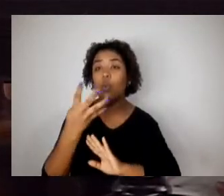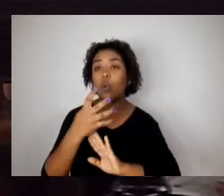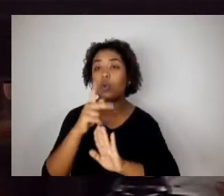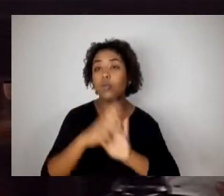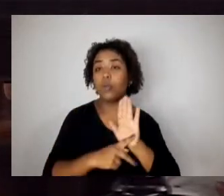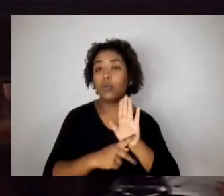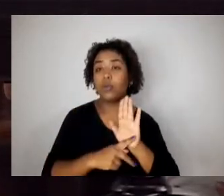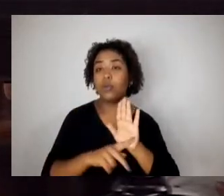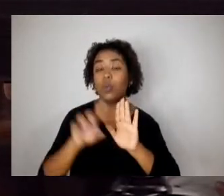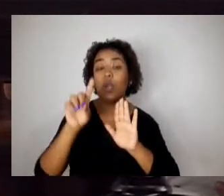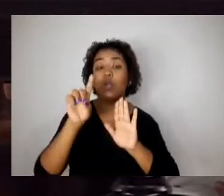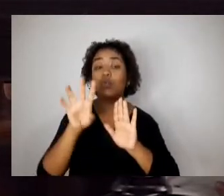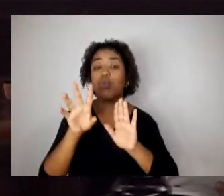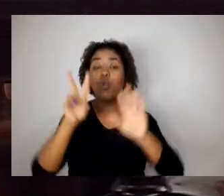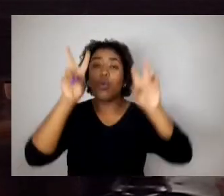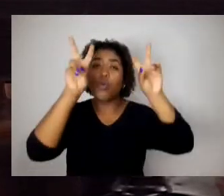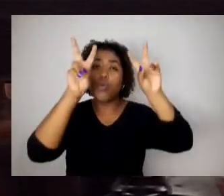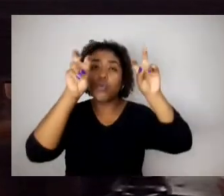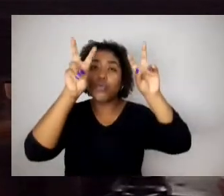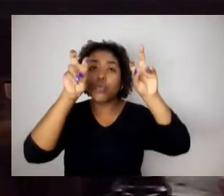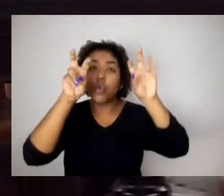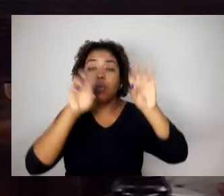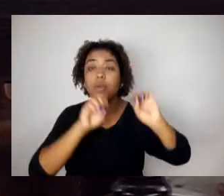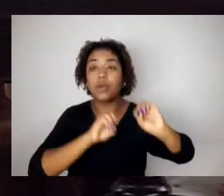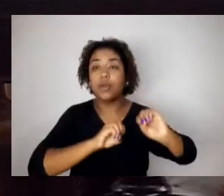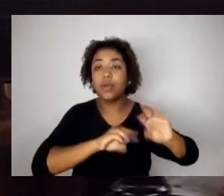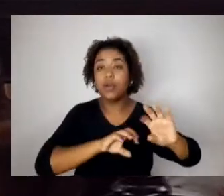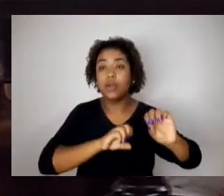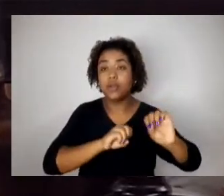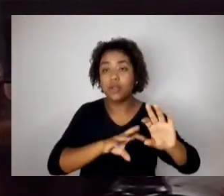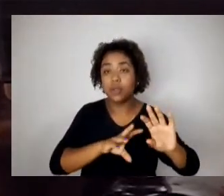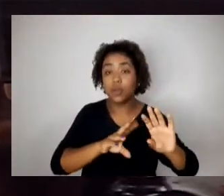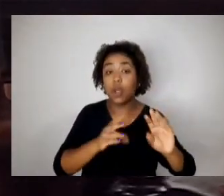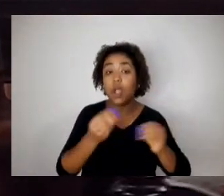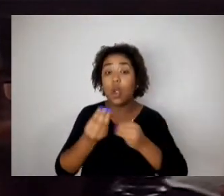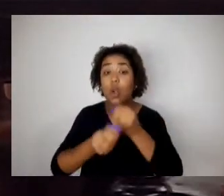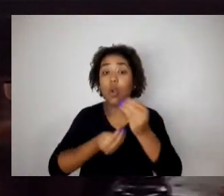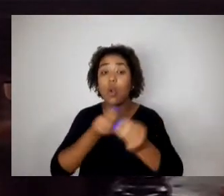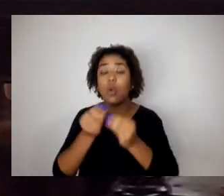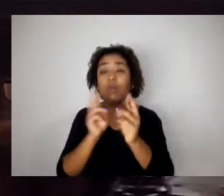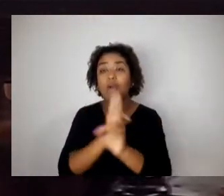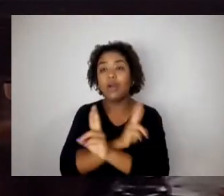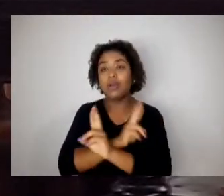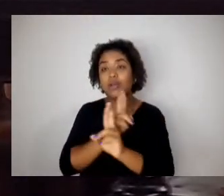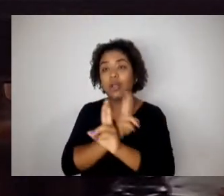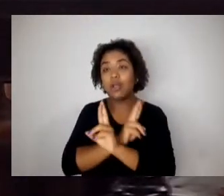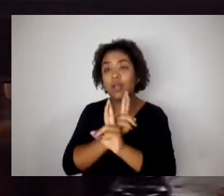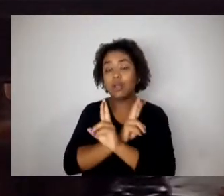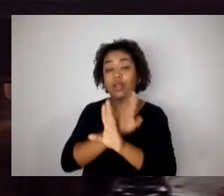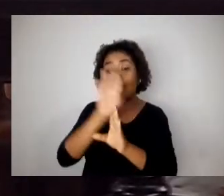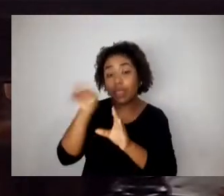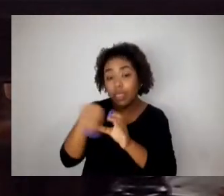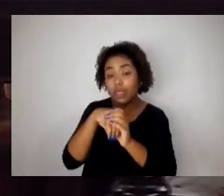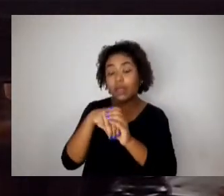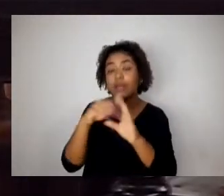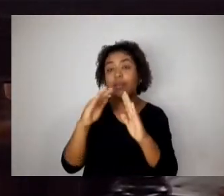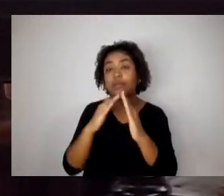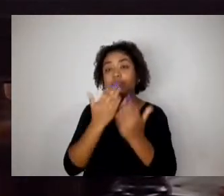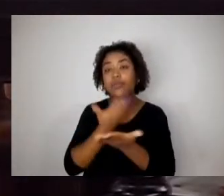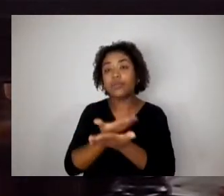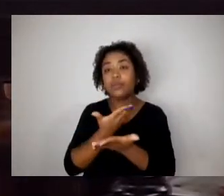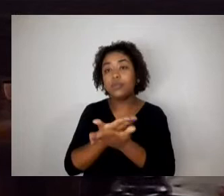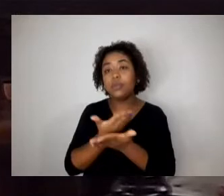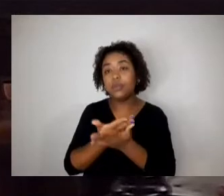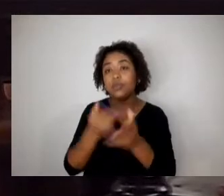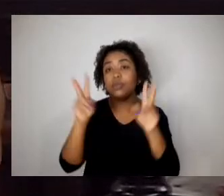o ensino, ele está falando sobre as relações que são estabelecidas nos espaços escolares, sobre utilização. É como as pessoas...